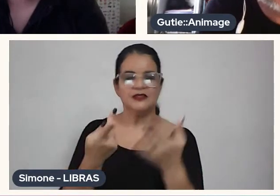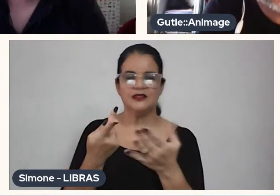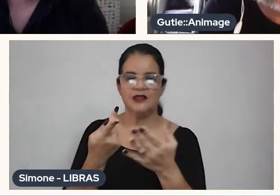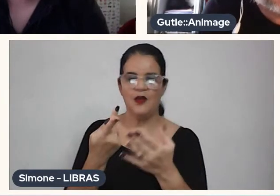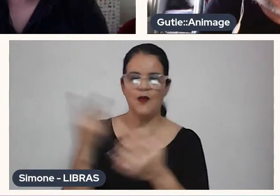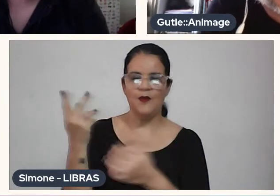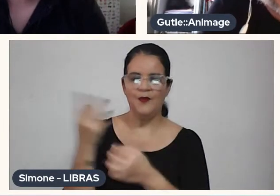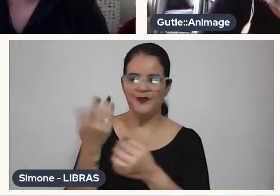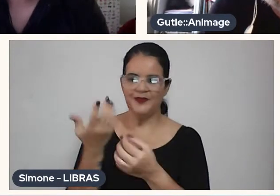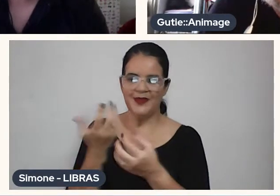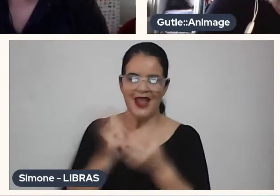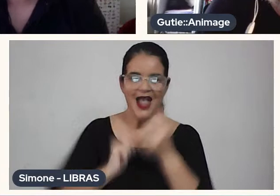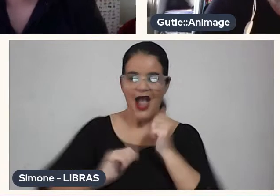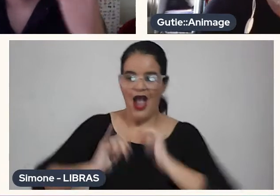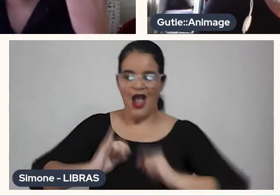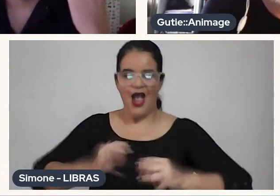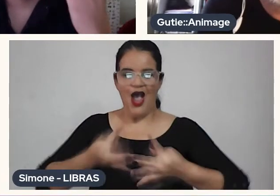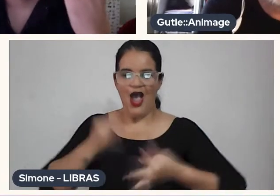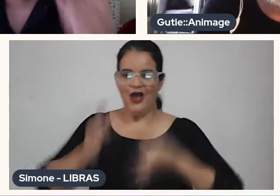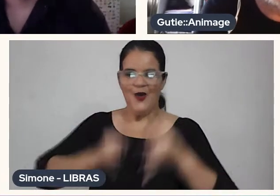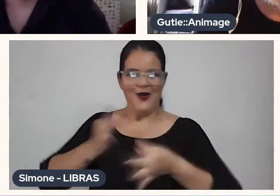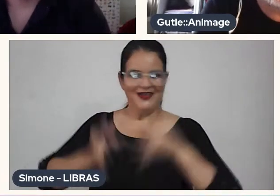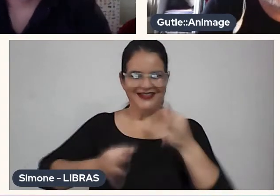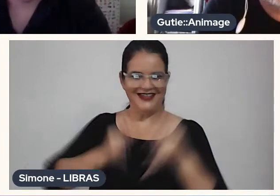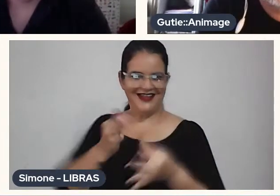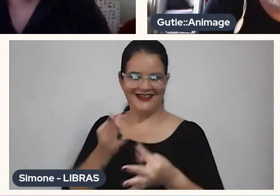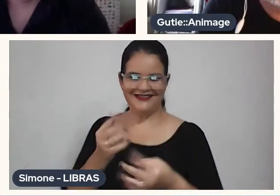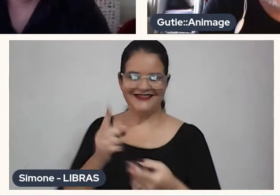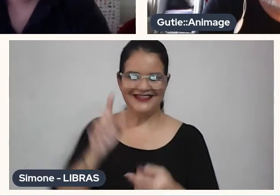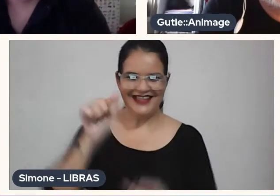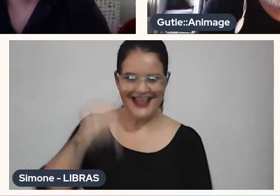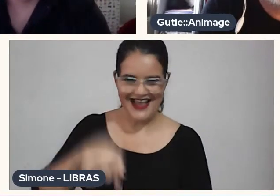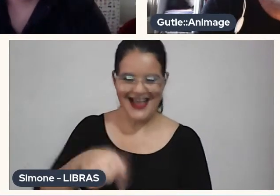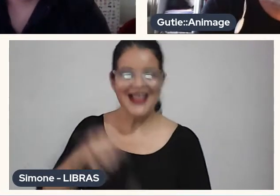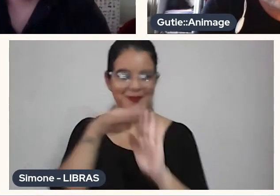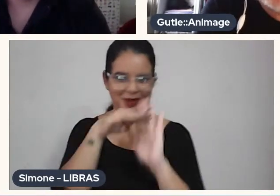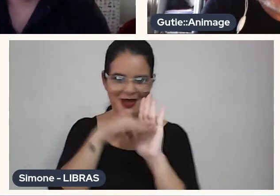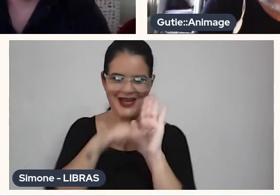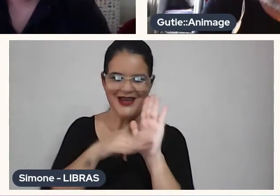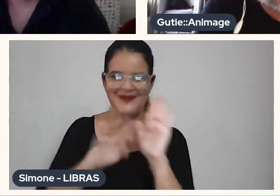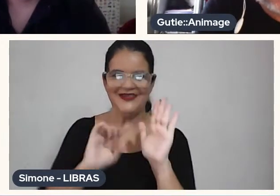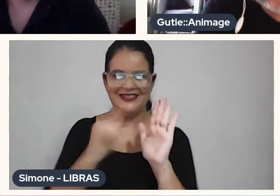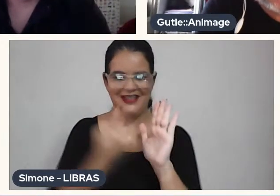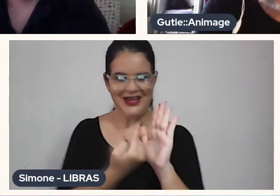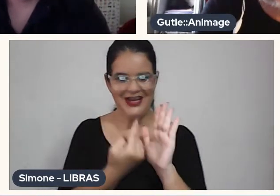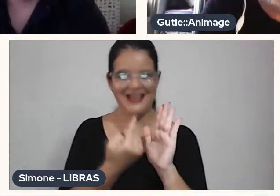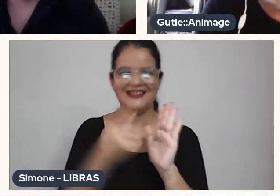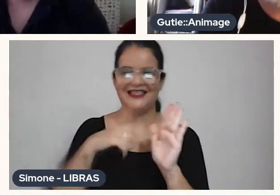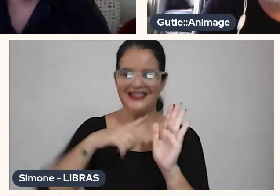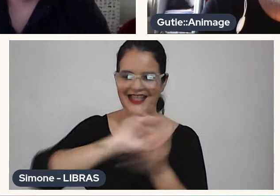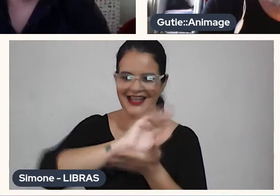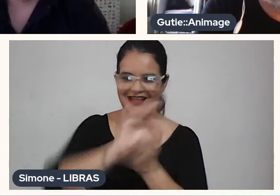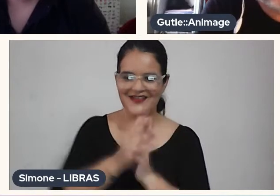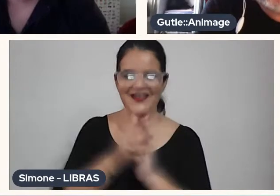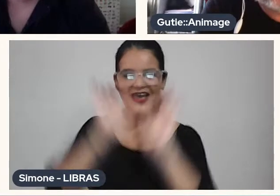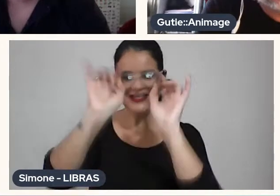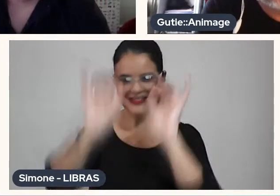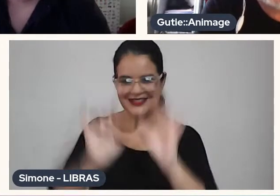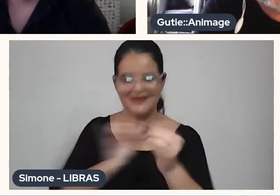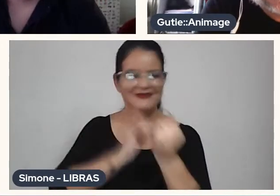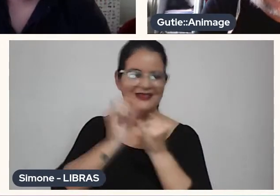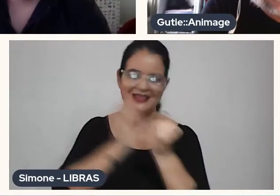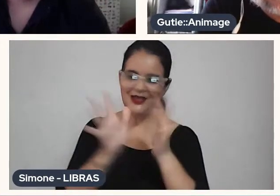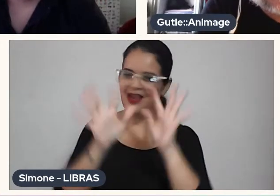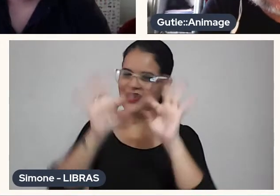que é a... viu, César, é das mais concorridas aqui da nossa programação. Tem também uma série de mostras especiais online, enfim,